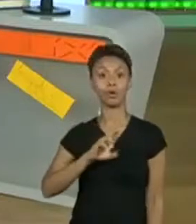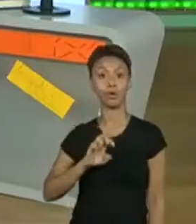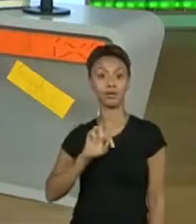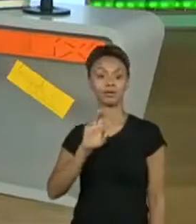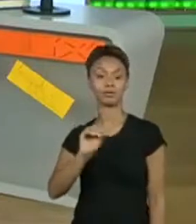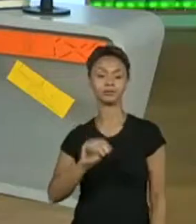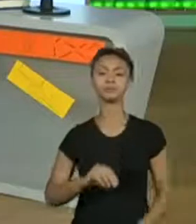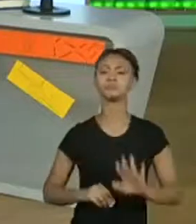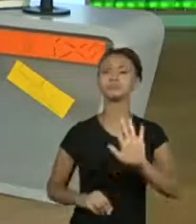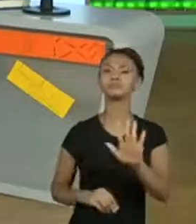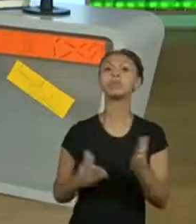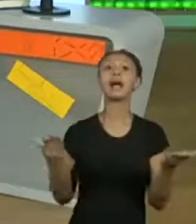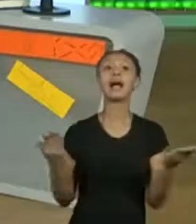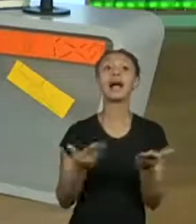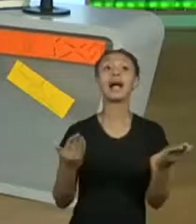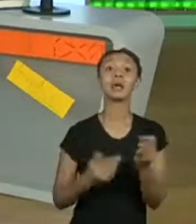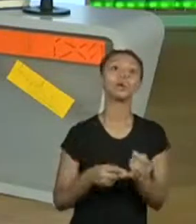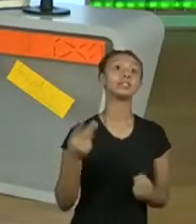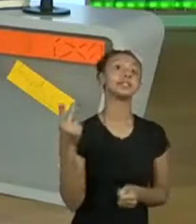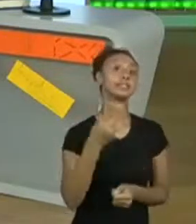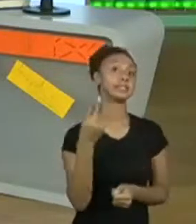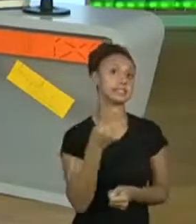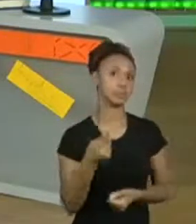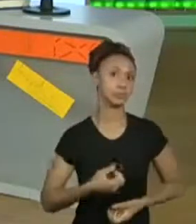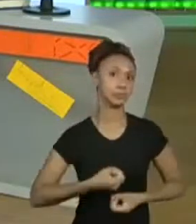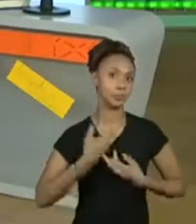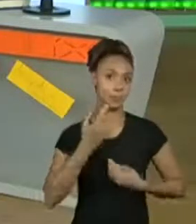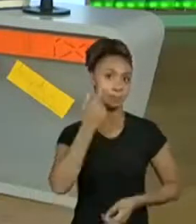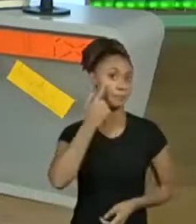analisar um segundo poema e conversar sobre ele.